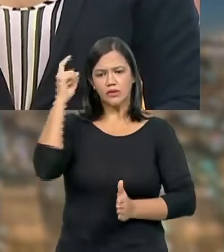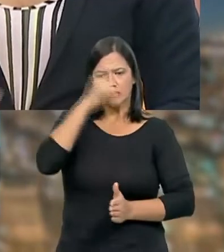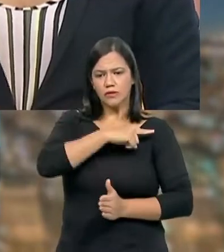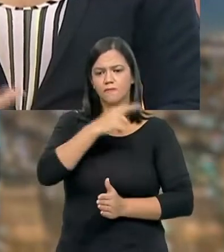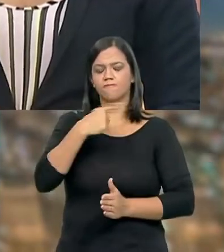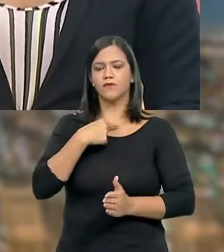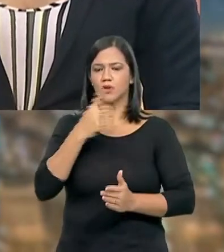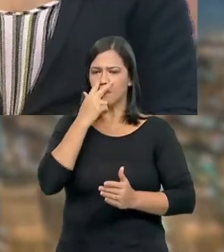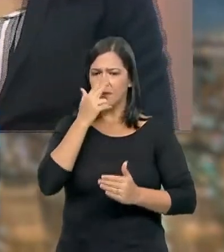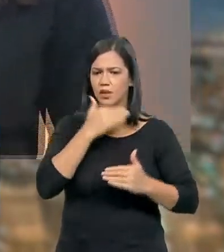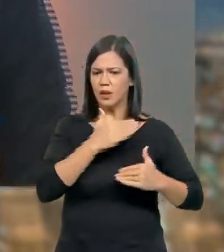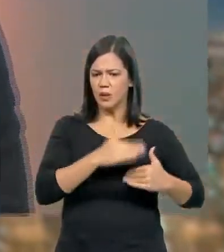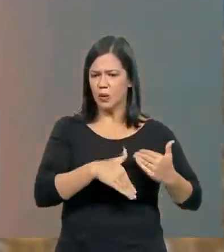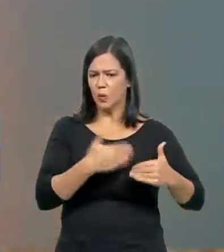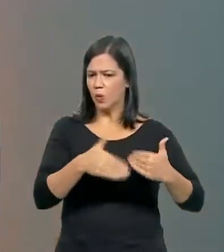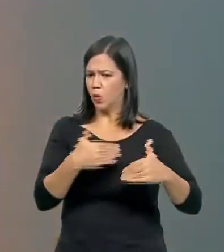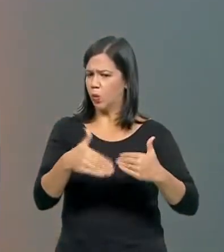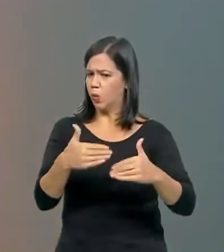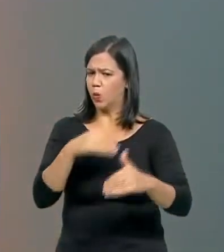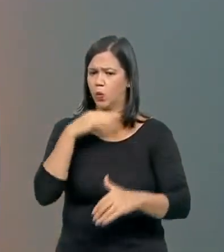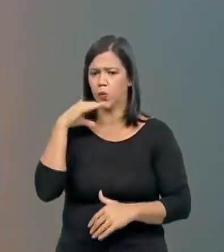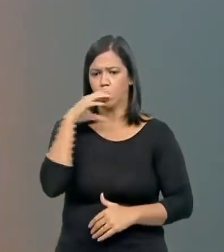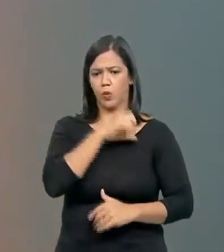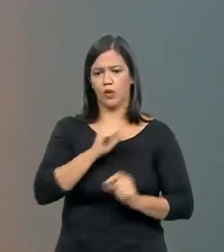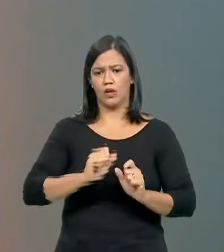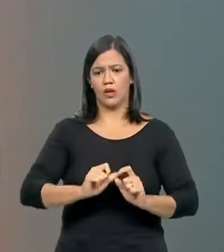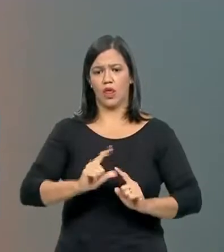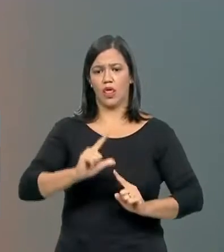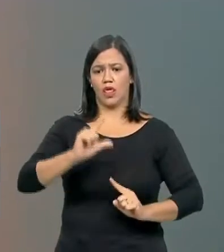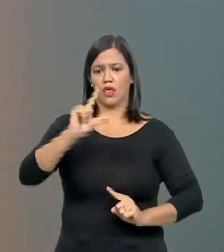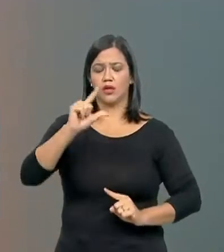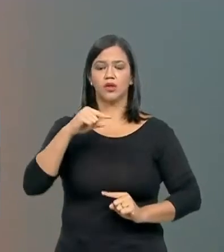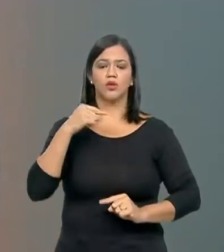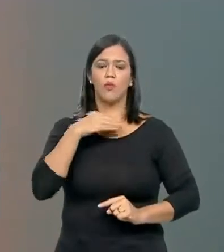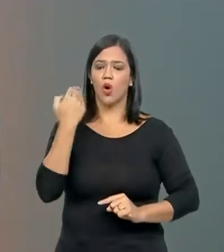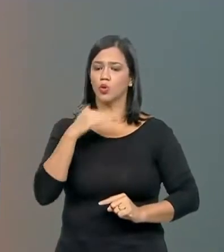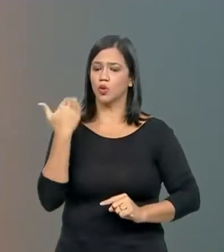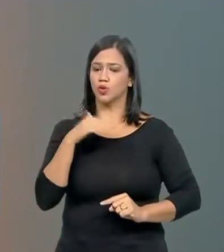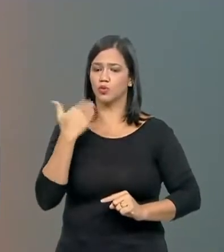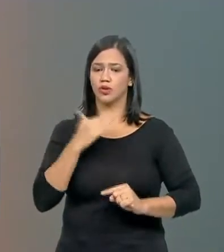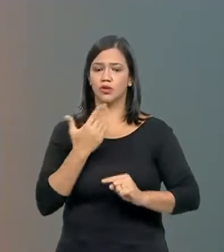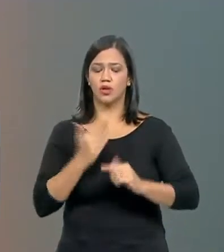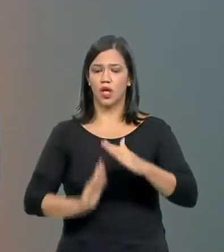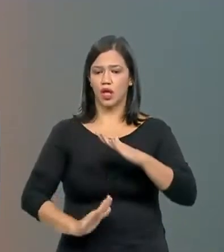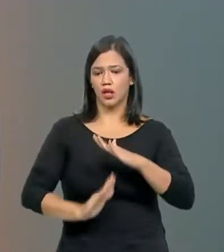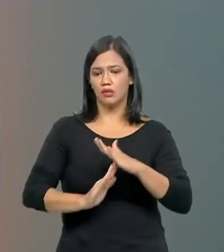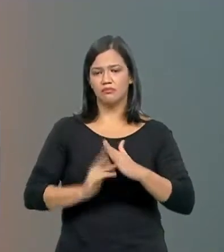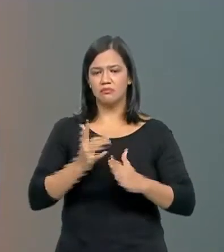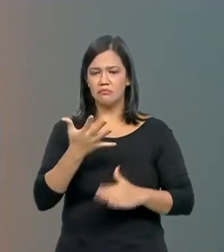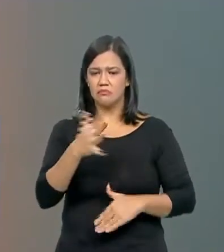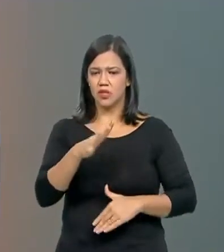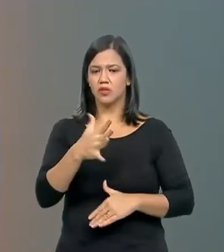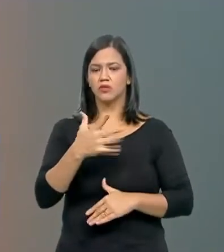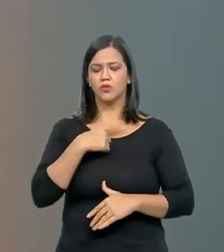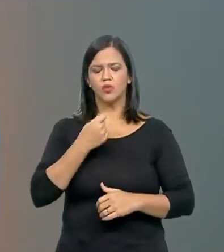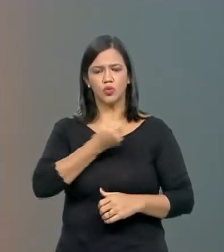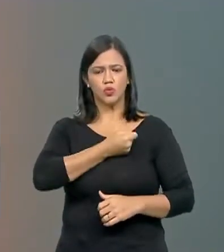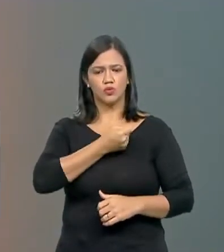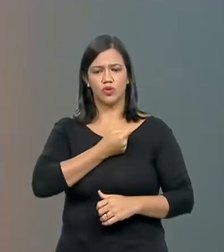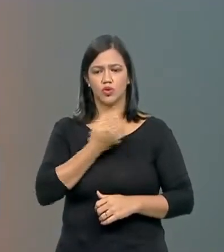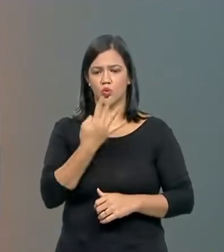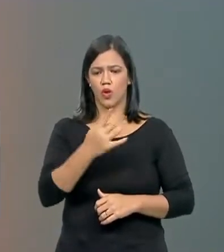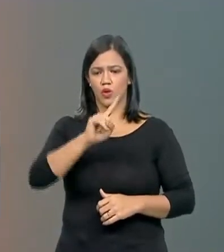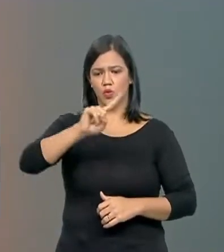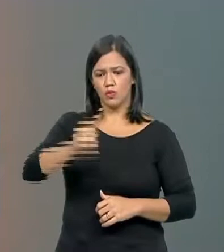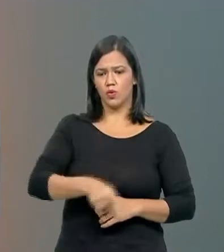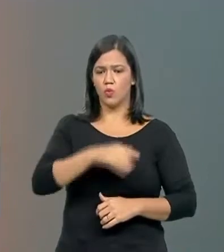aceleração ainda do número de casos, do número de mortos, chegando a bater essa, essa marca trágica de 4